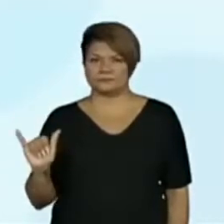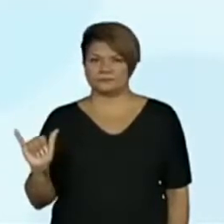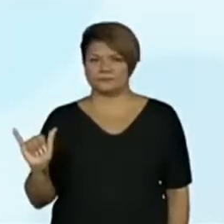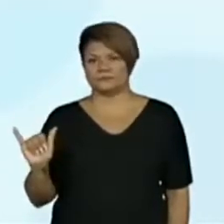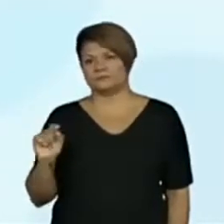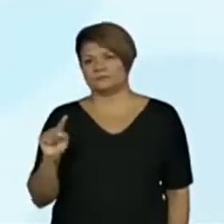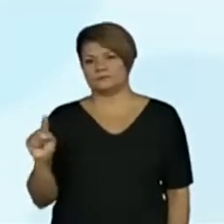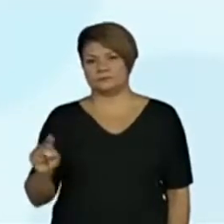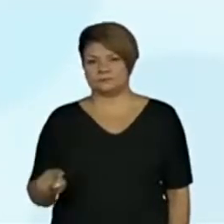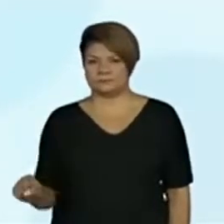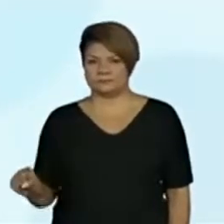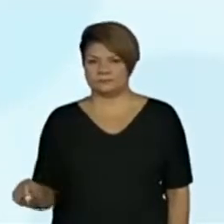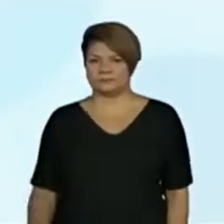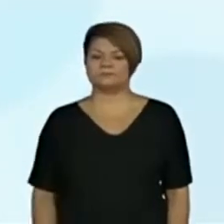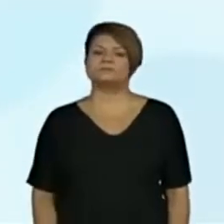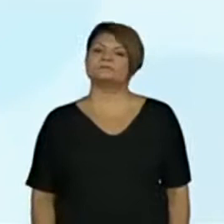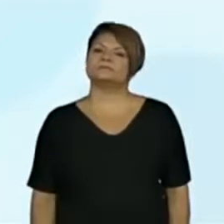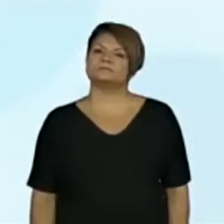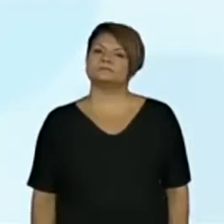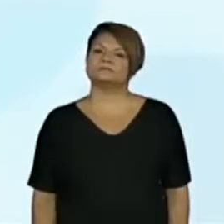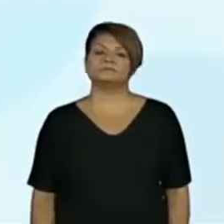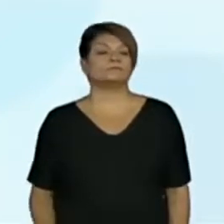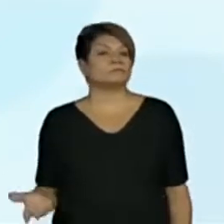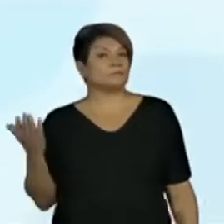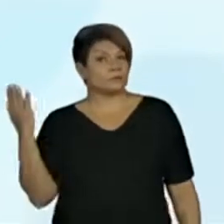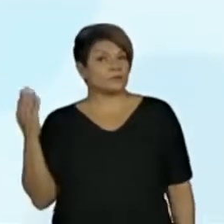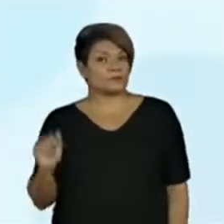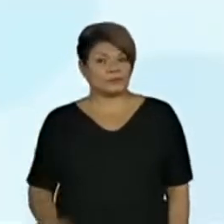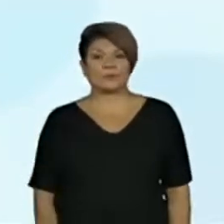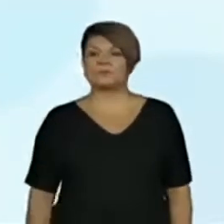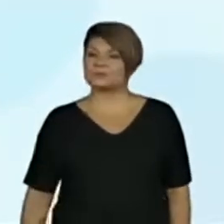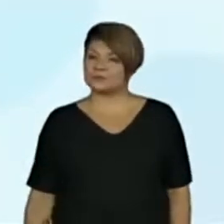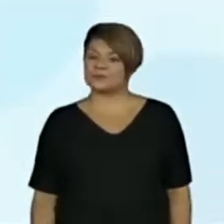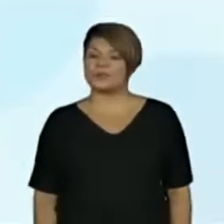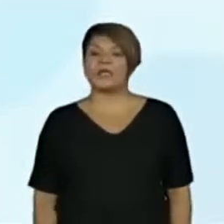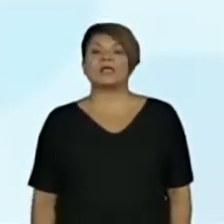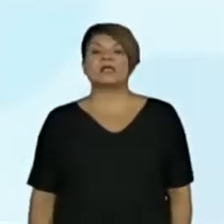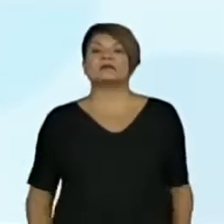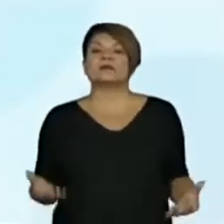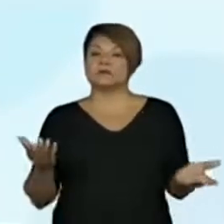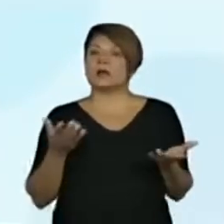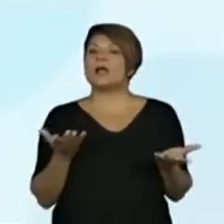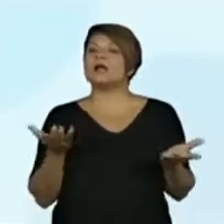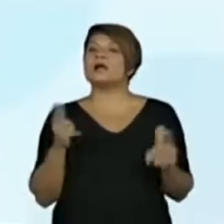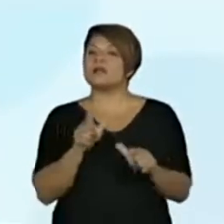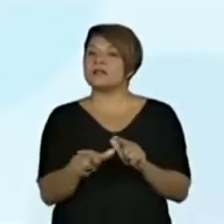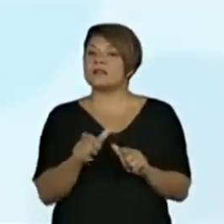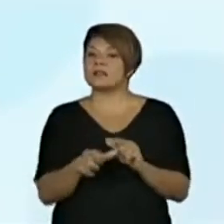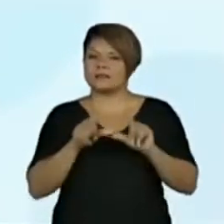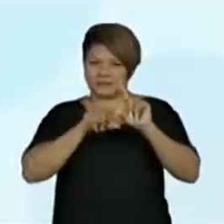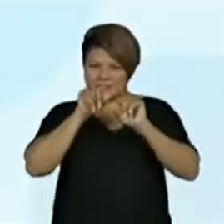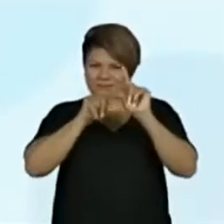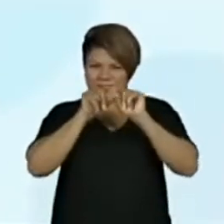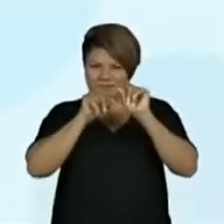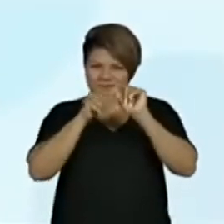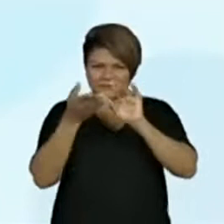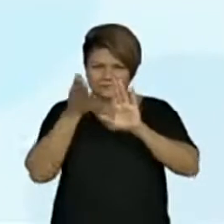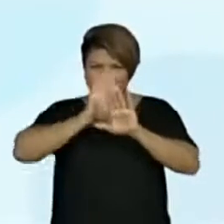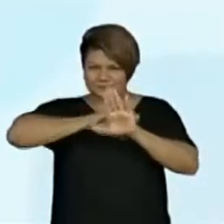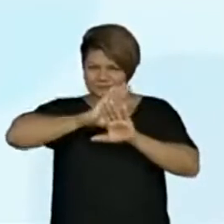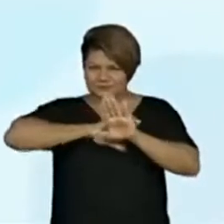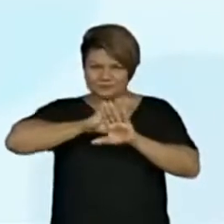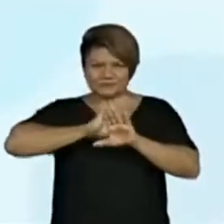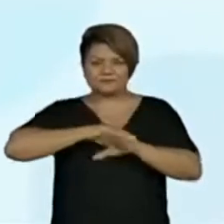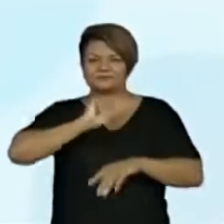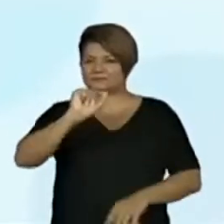Y e Z. Olha só. E aí, aquela letra que está escondidinha, com a nossa estrelinha